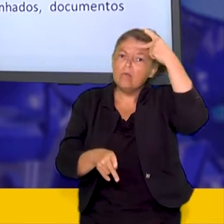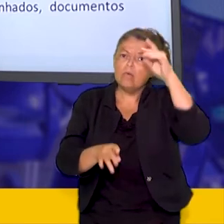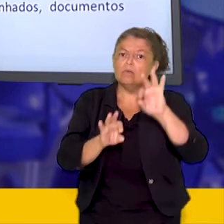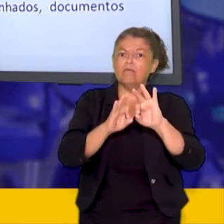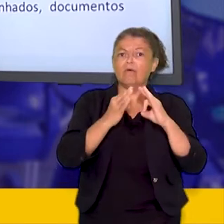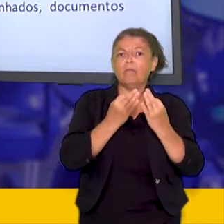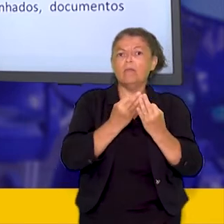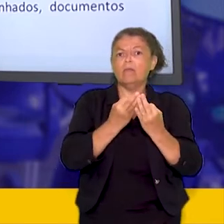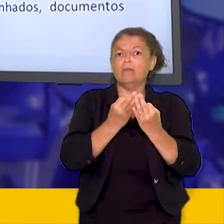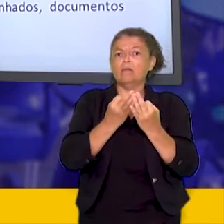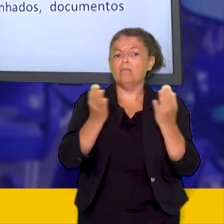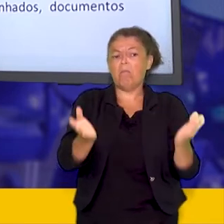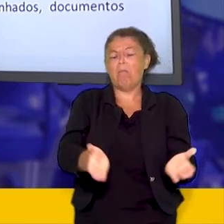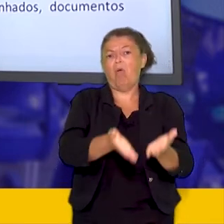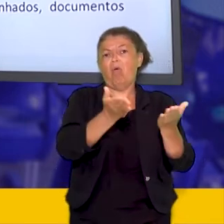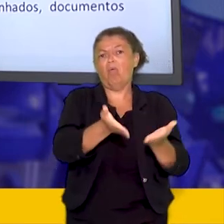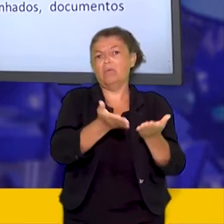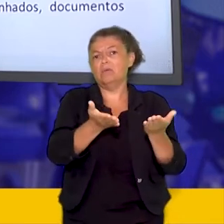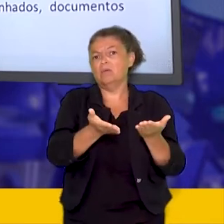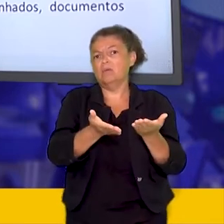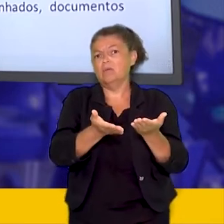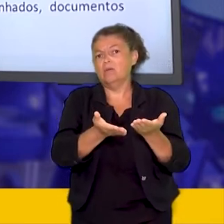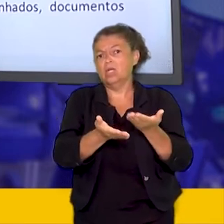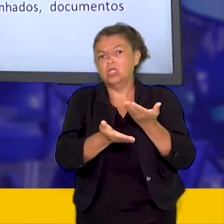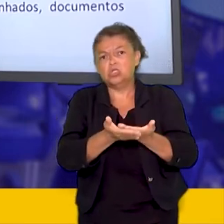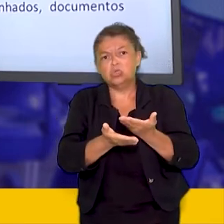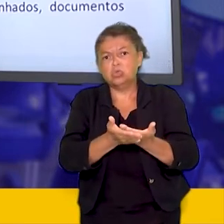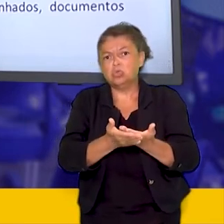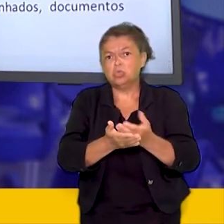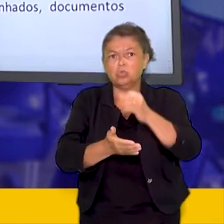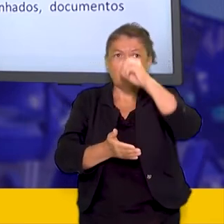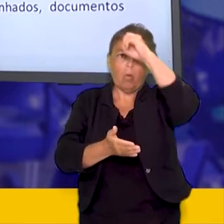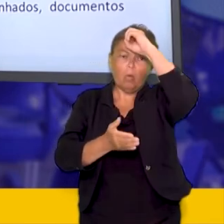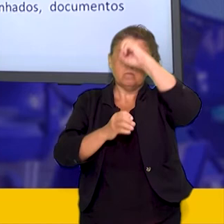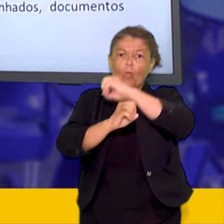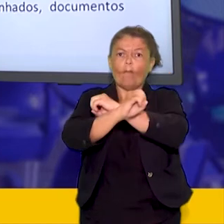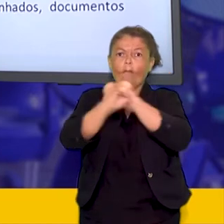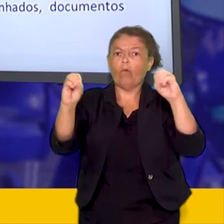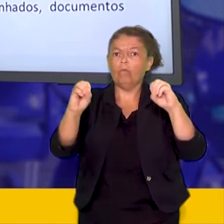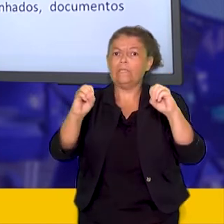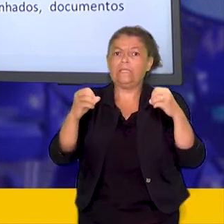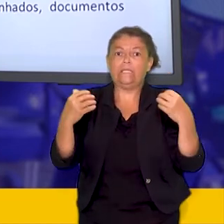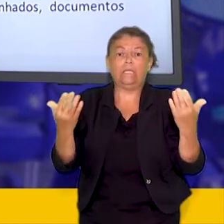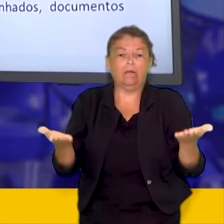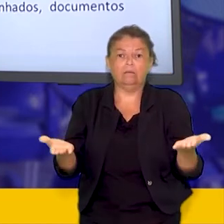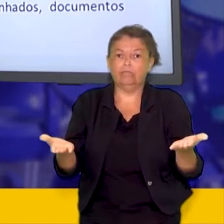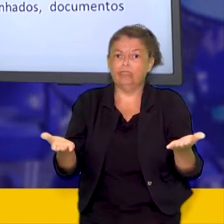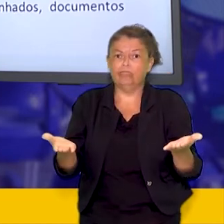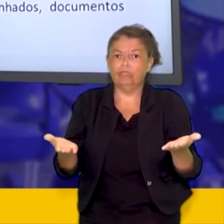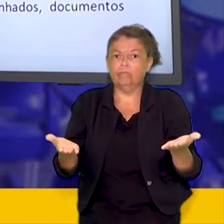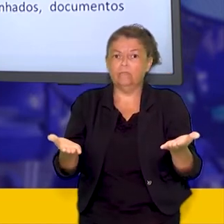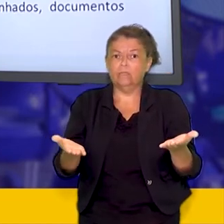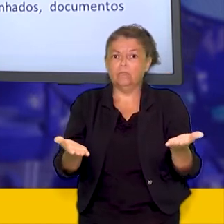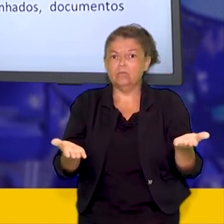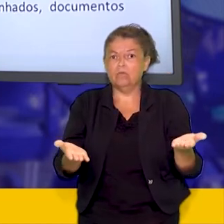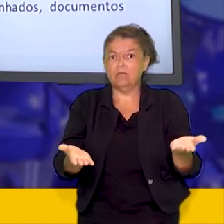Apesar de a lei proibir isso, isso era algo constante.